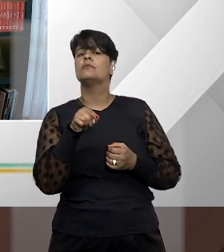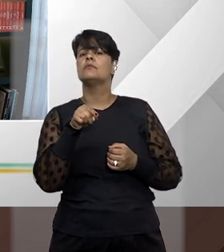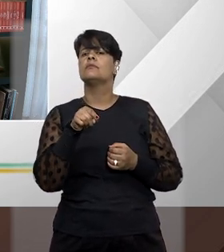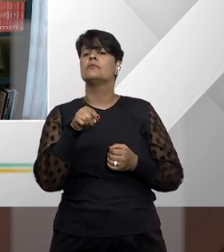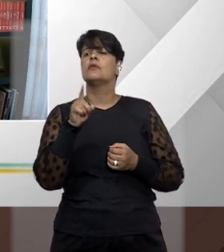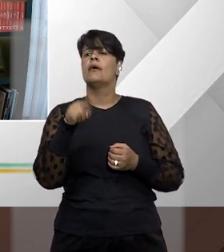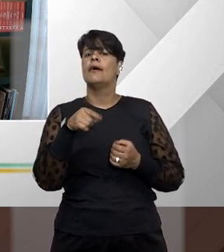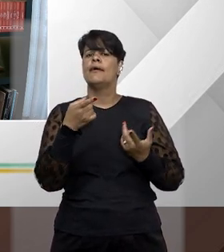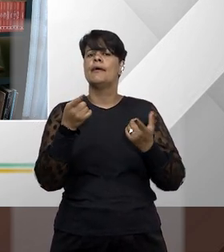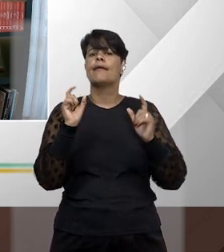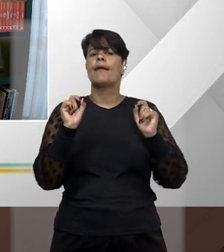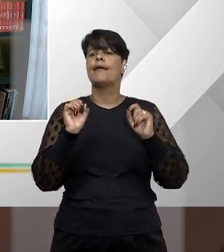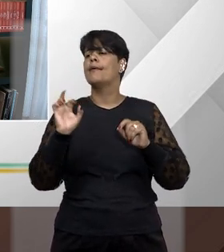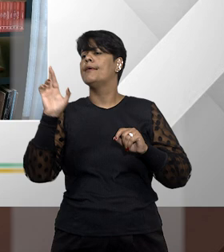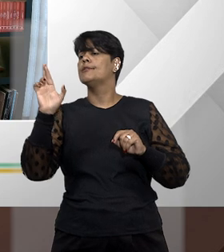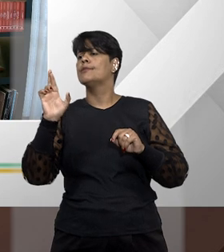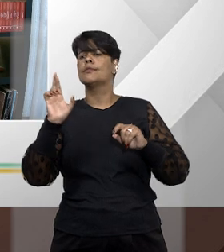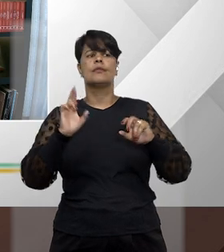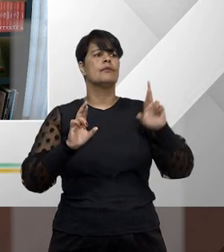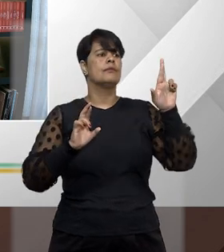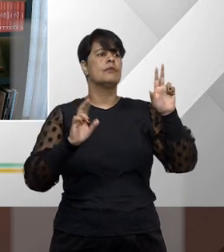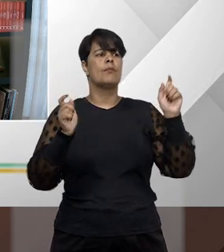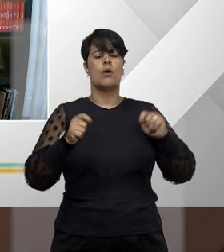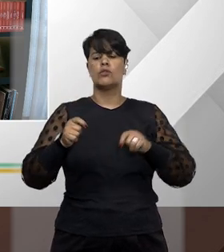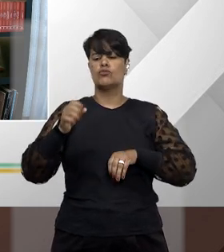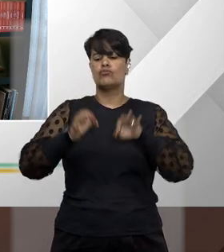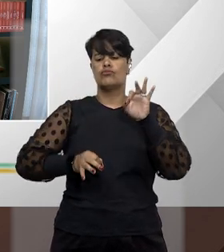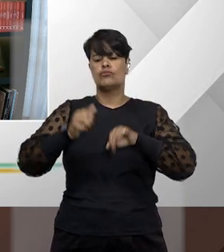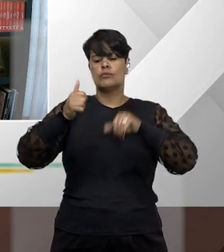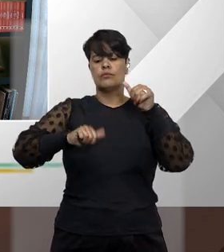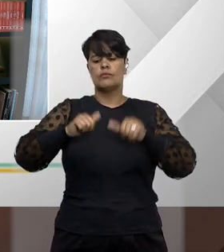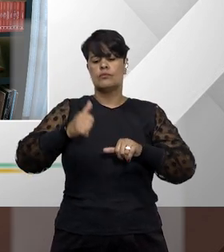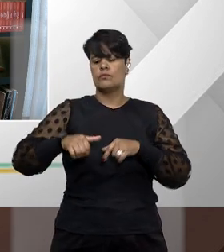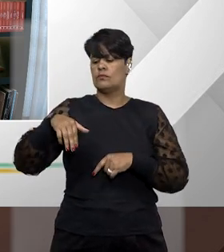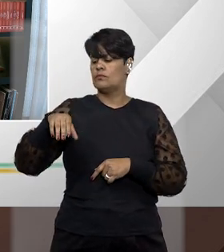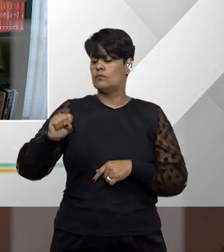a divisão de competência quem compete processar e julgar o mandato de segurança?